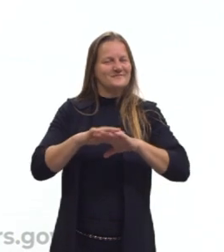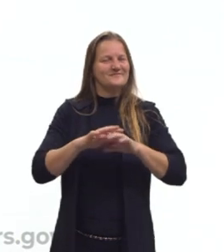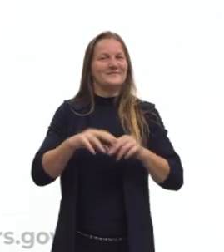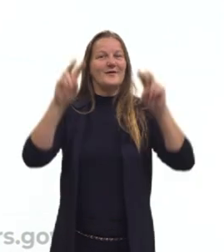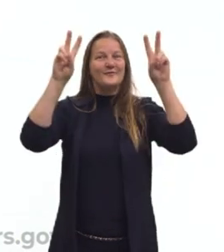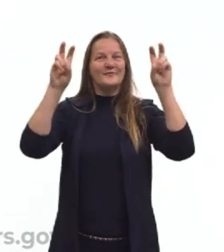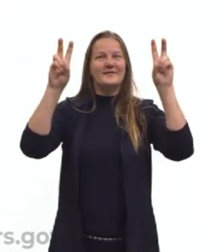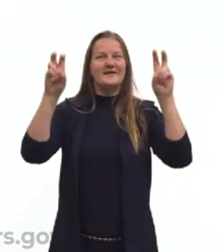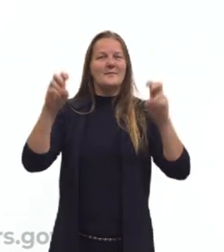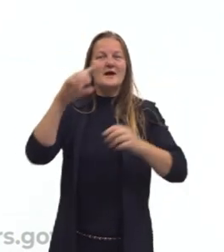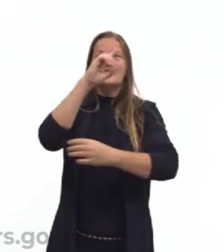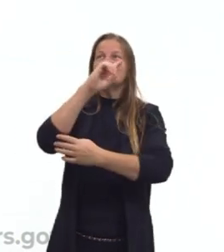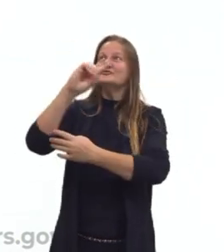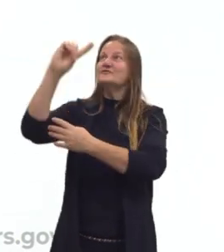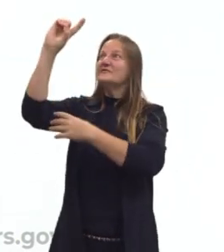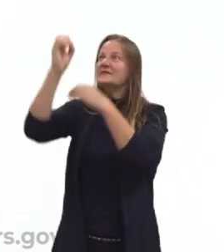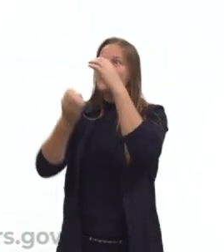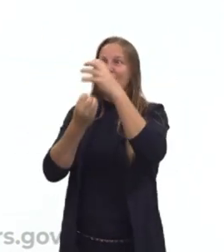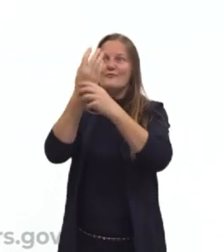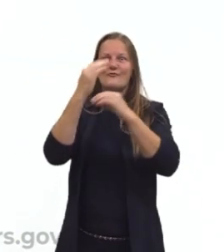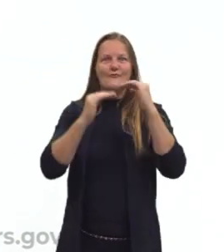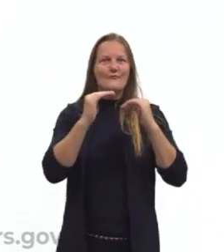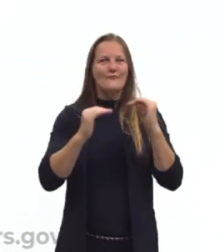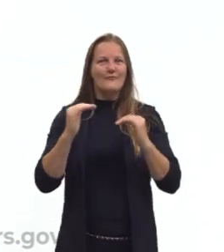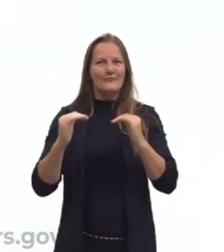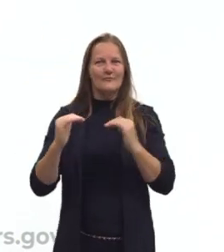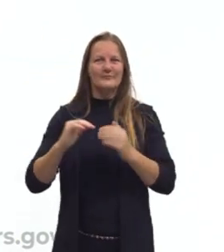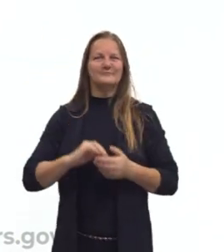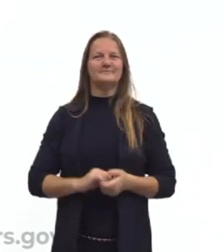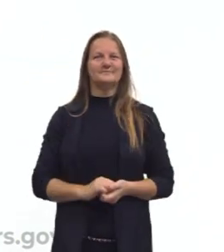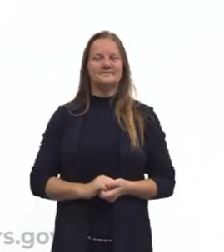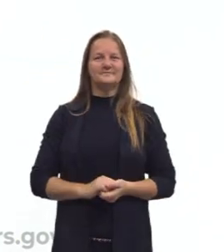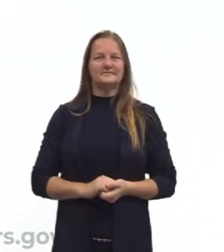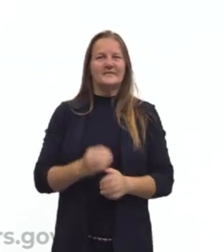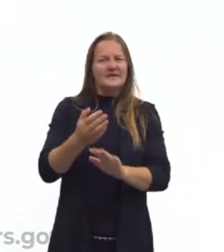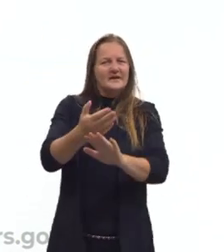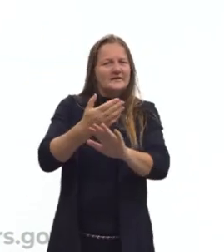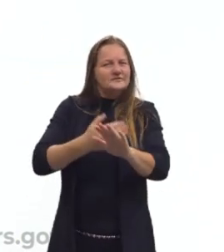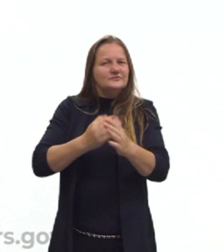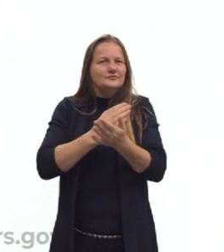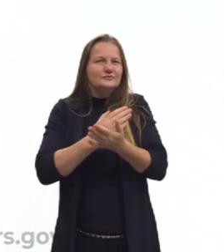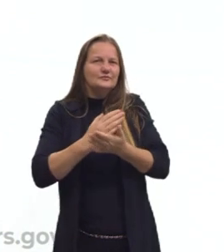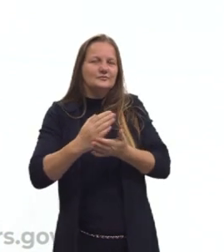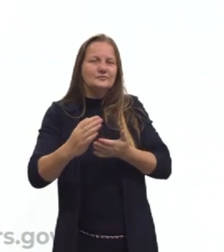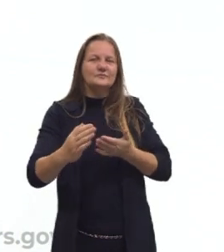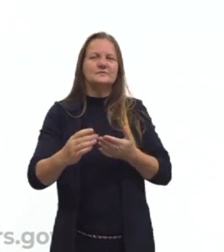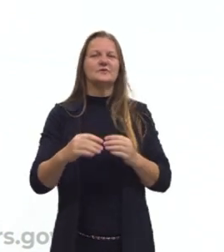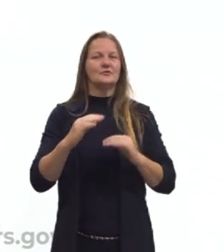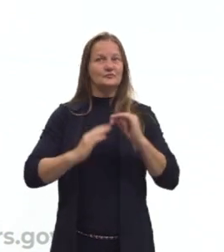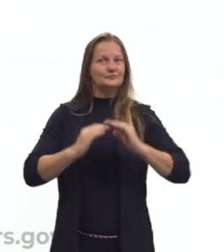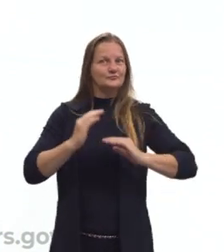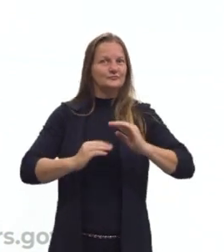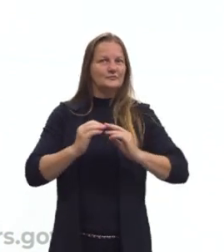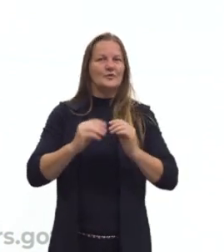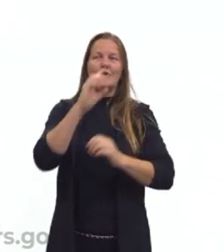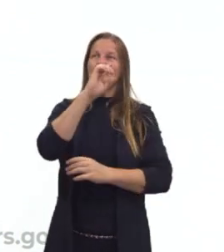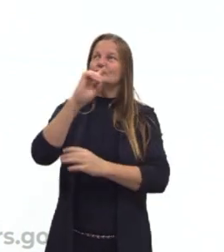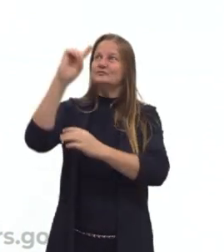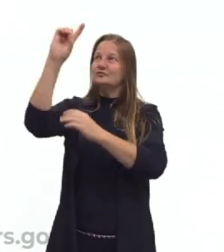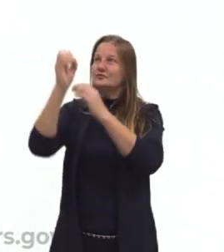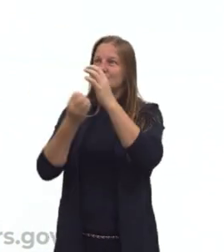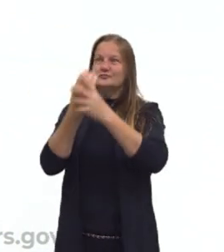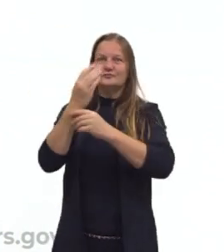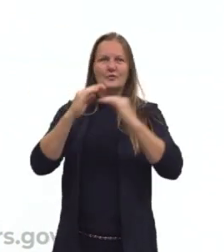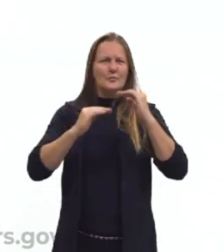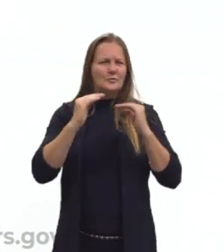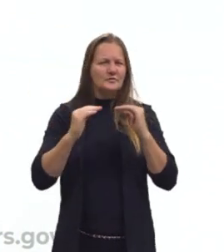o tema divina proporção. Antes da gente iniciar de fato na divina proporção, eu queria